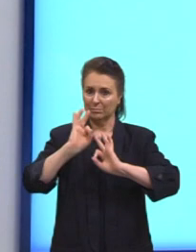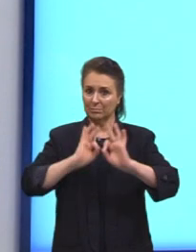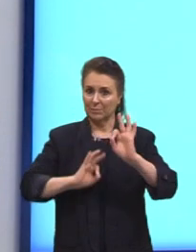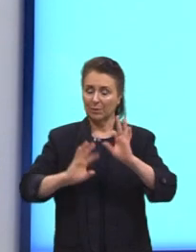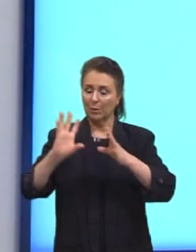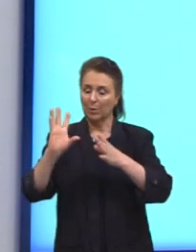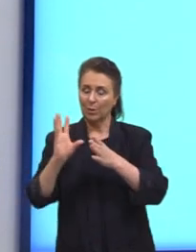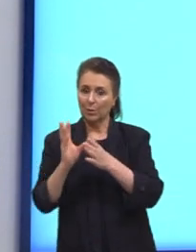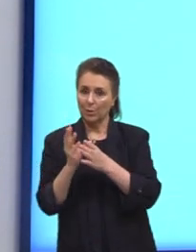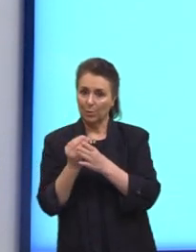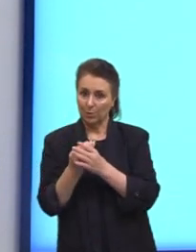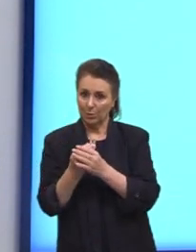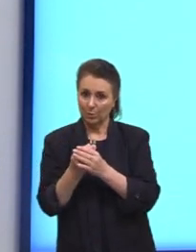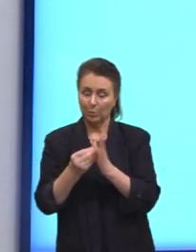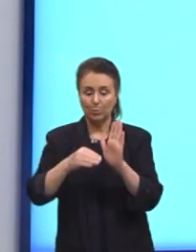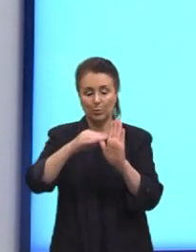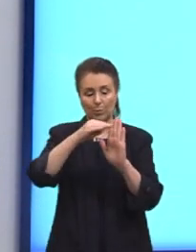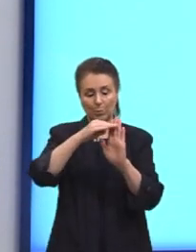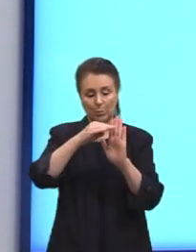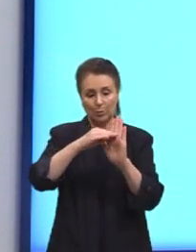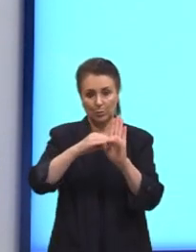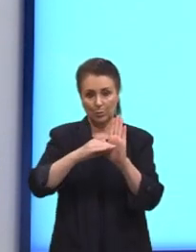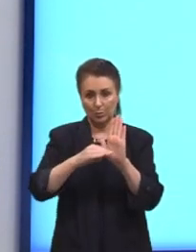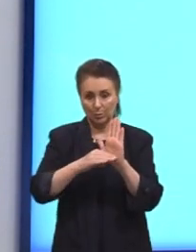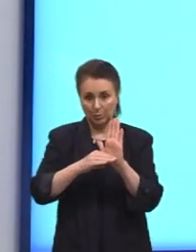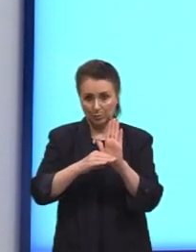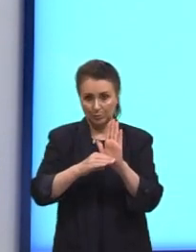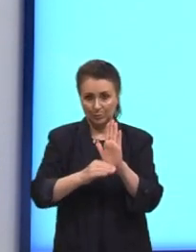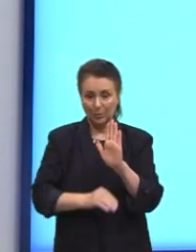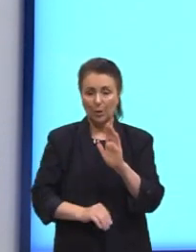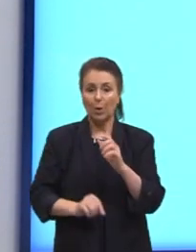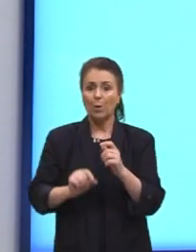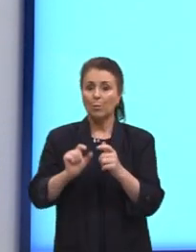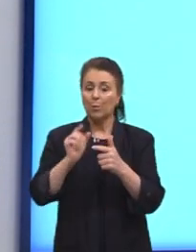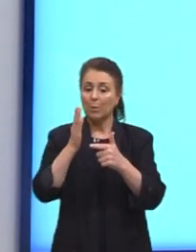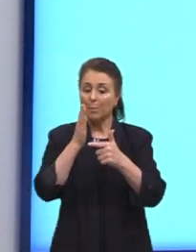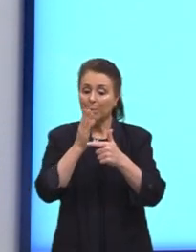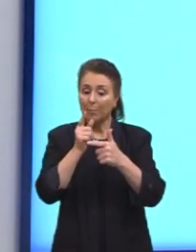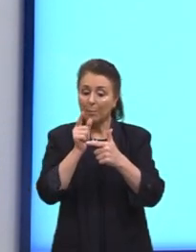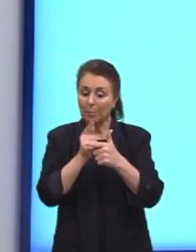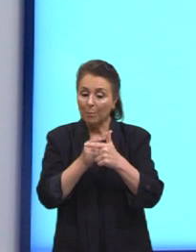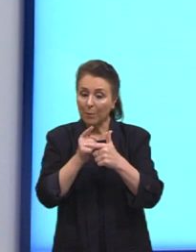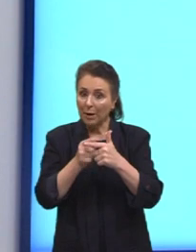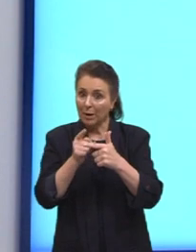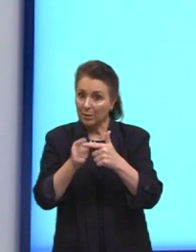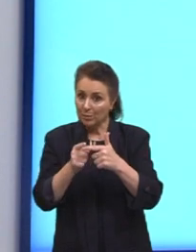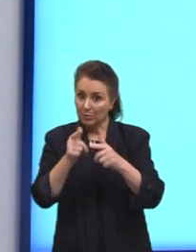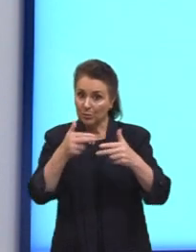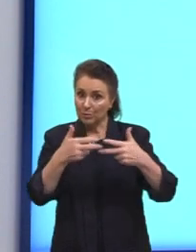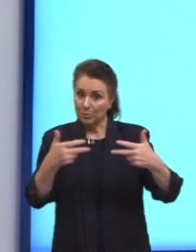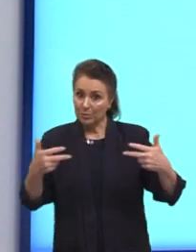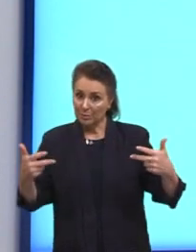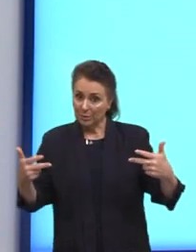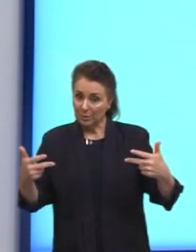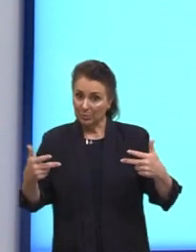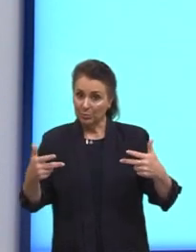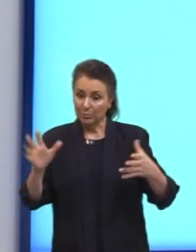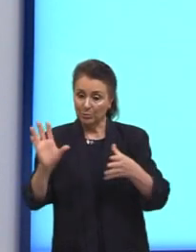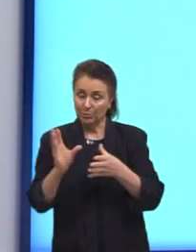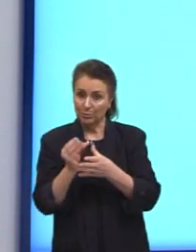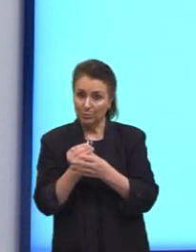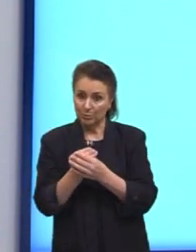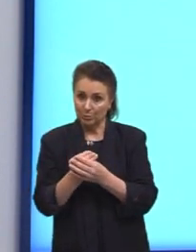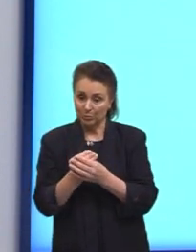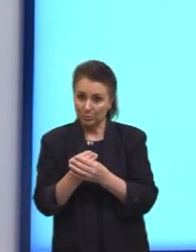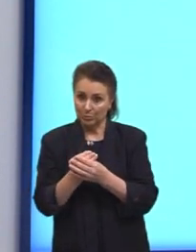agrupamentos ordenados formados por parte dos elementos de um conjunto. Então, nós vamos considerar ainda